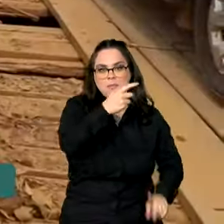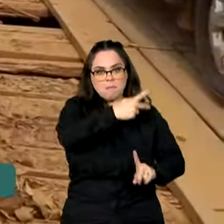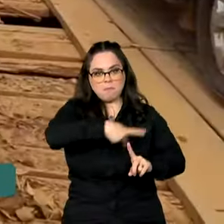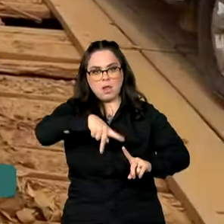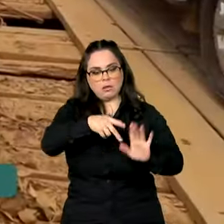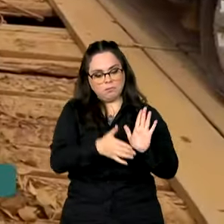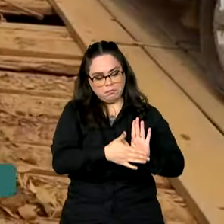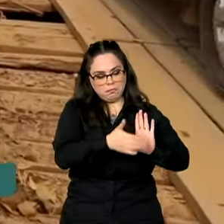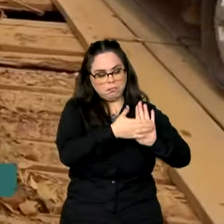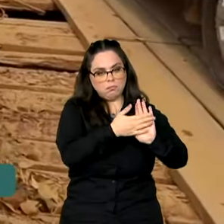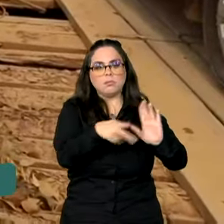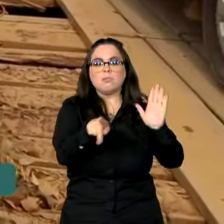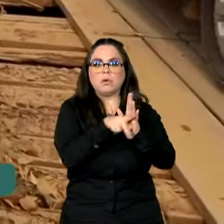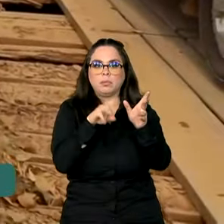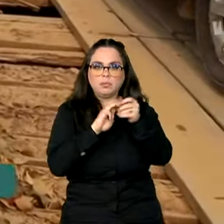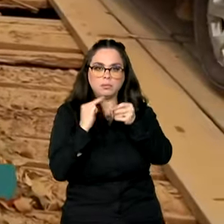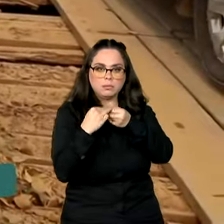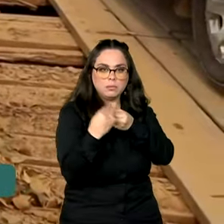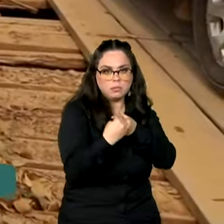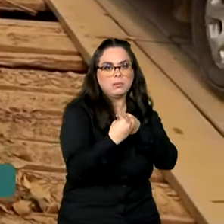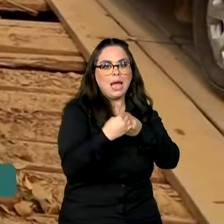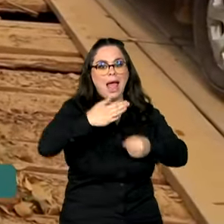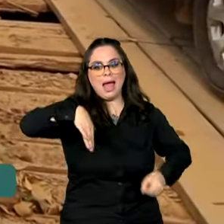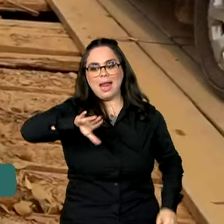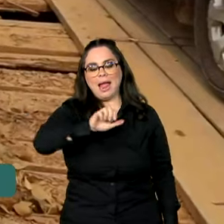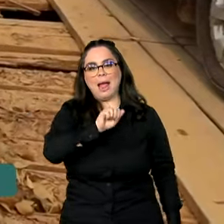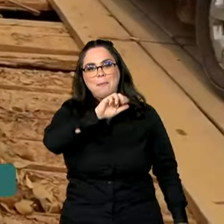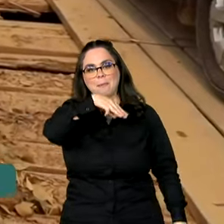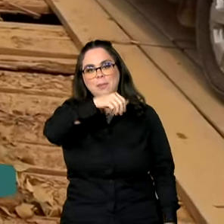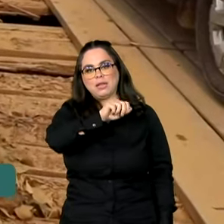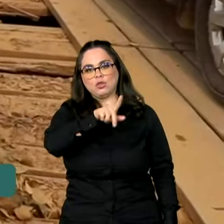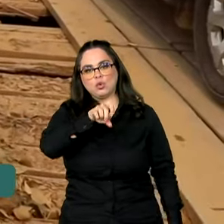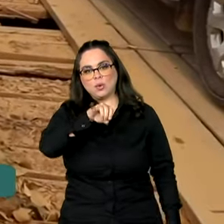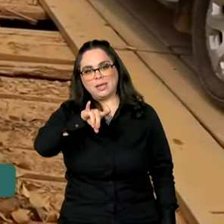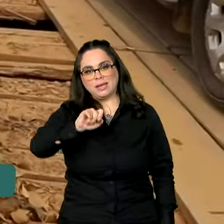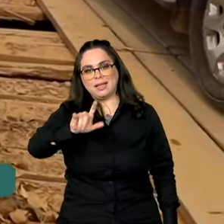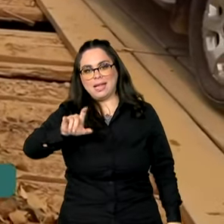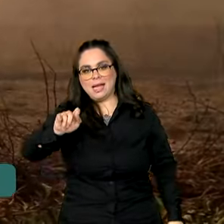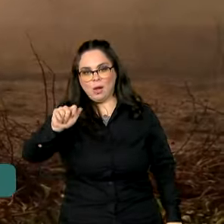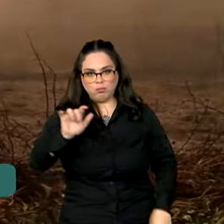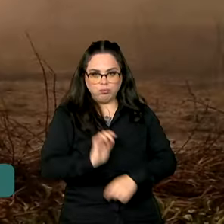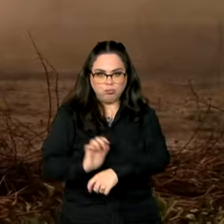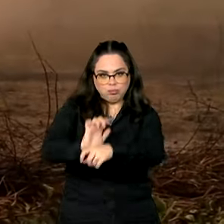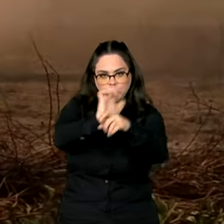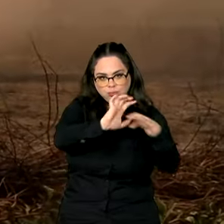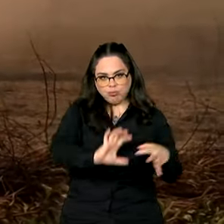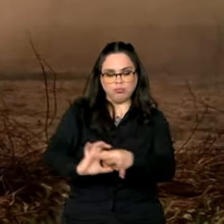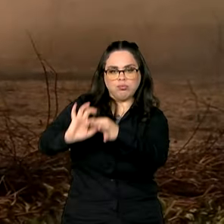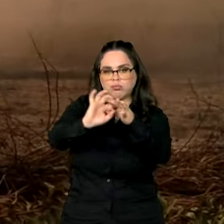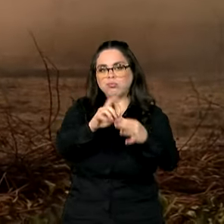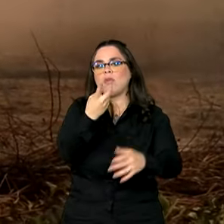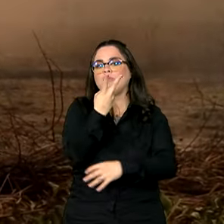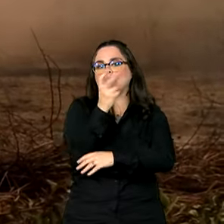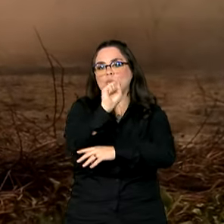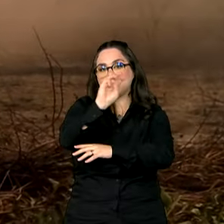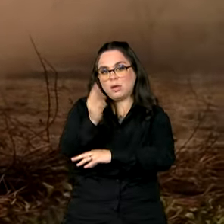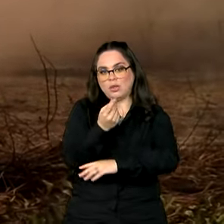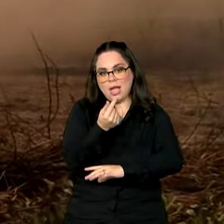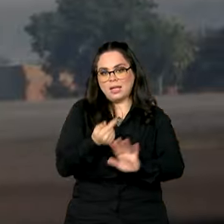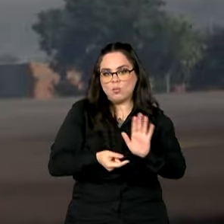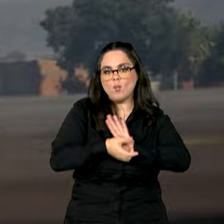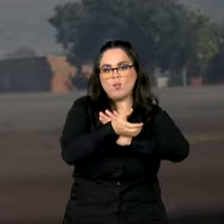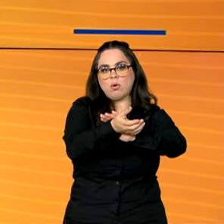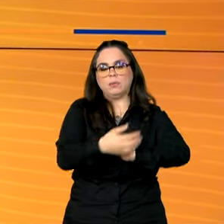propostos pelos municípios da Amazônia Legal, o que garante aí o repasse de mais de 28 milhões de reais.